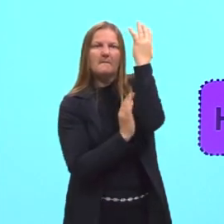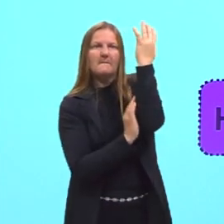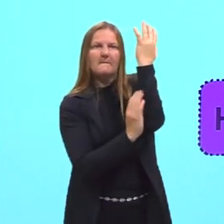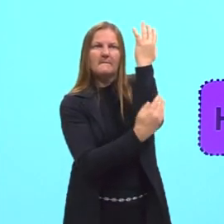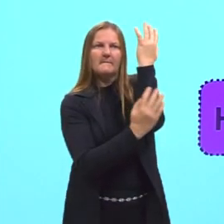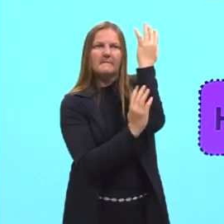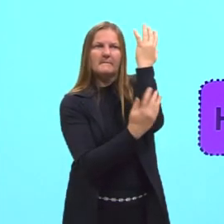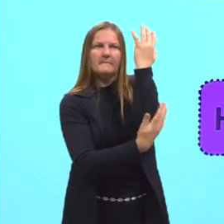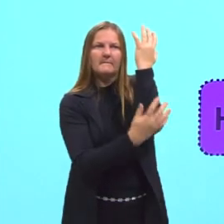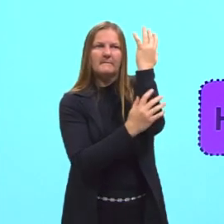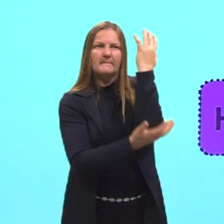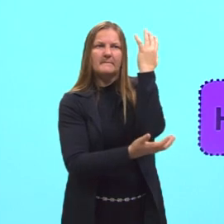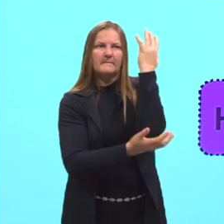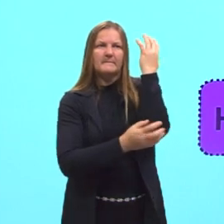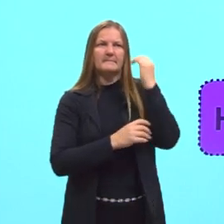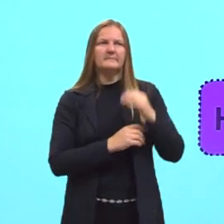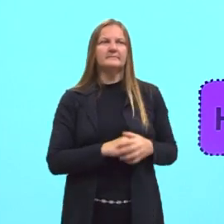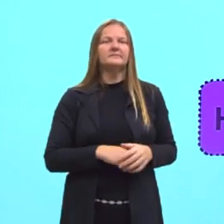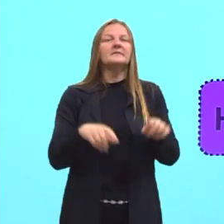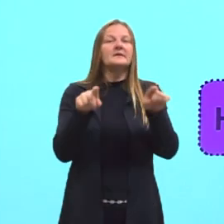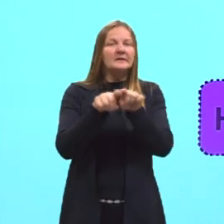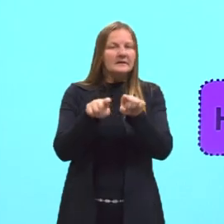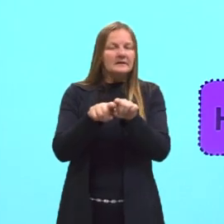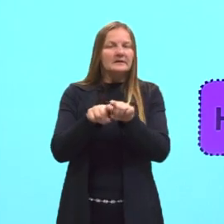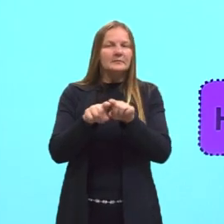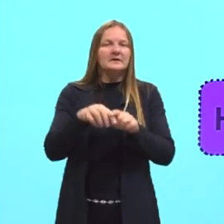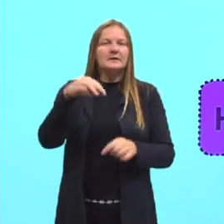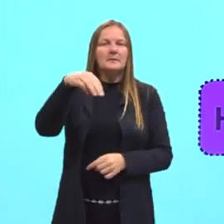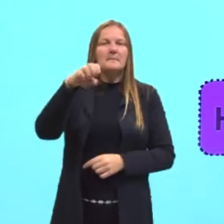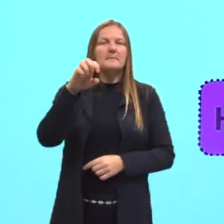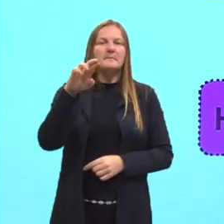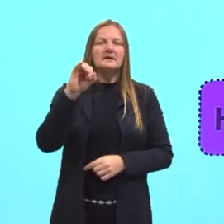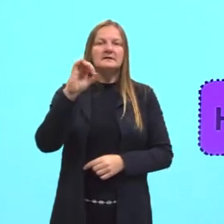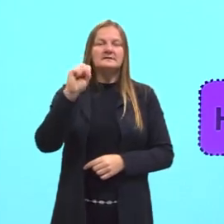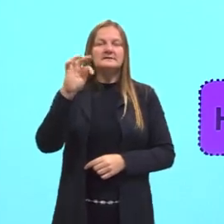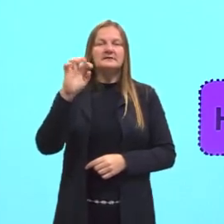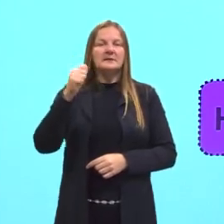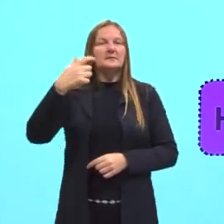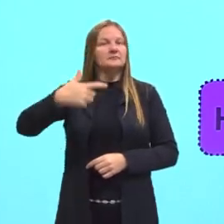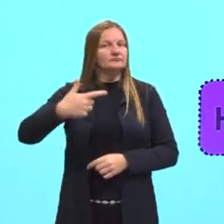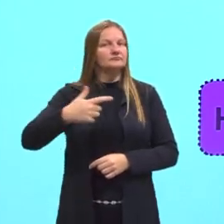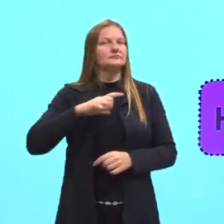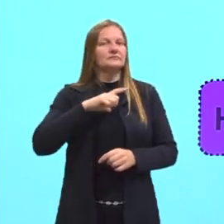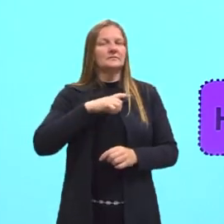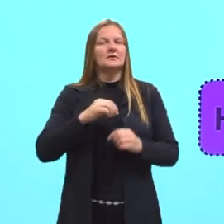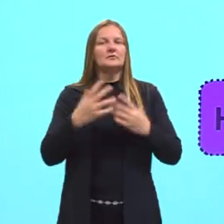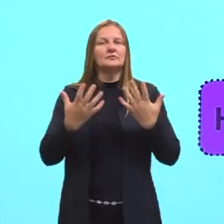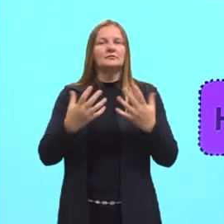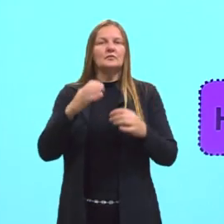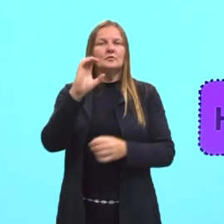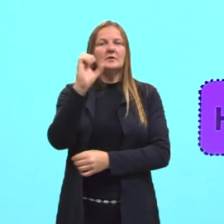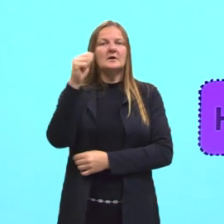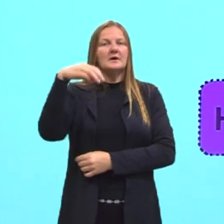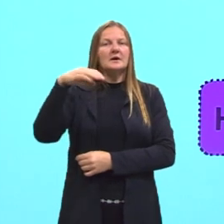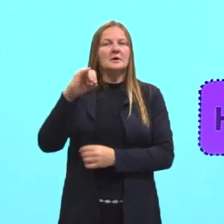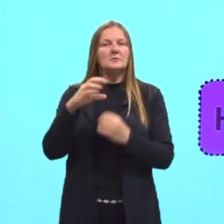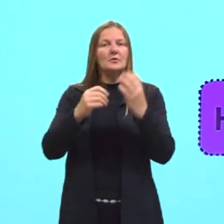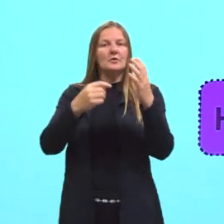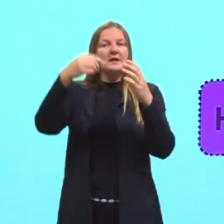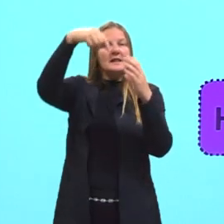externa ali. E também os meristemas secundários, eles vão dar origem ao câmbio vascular,